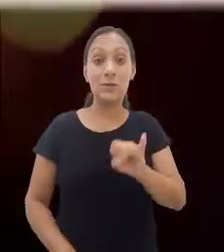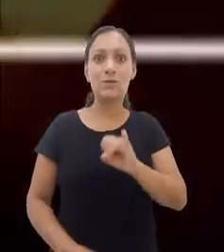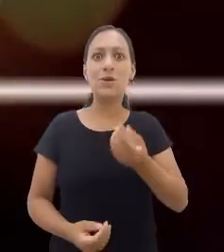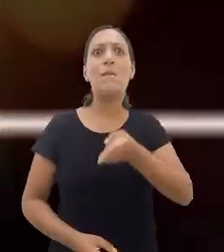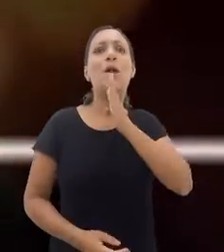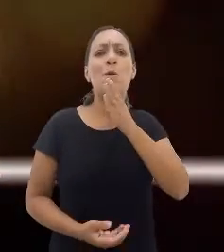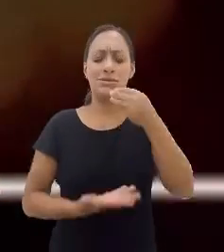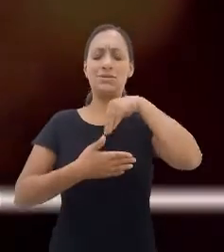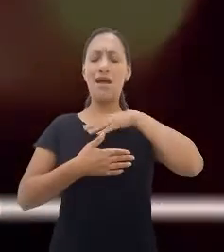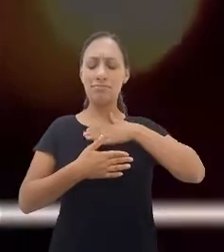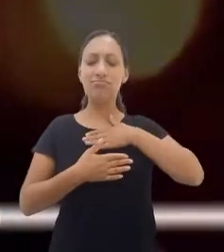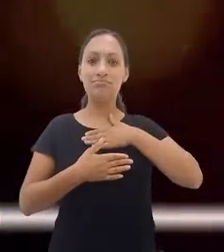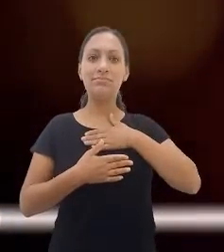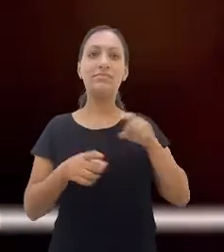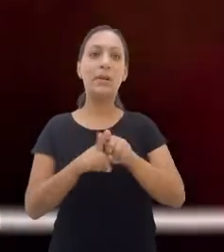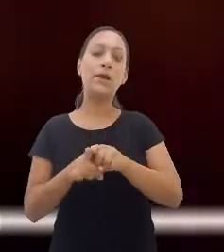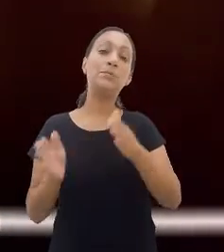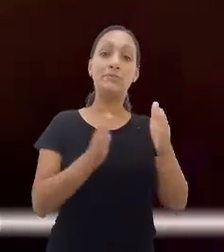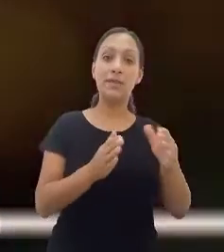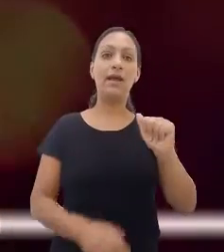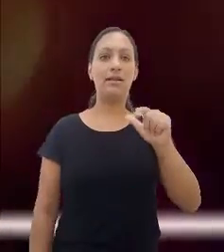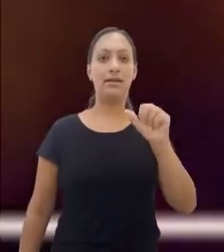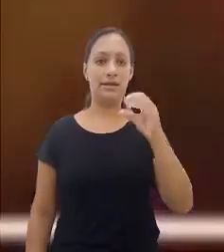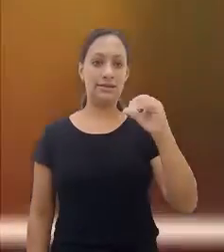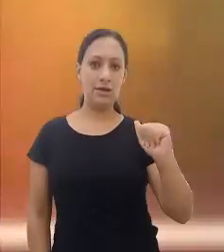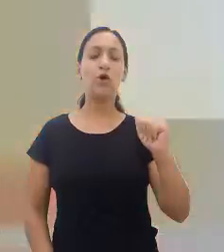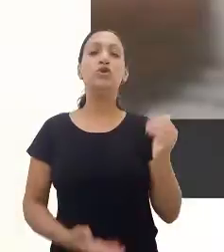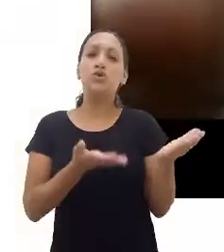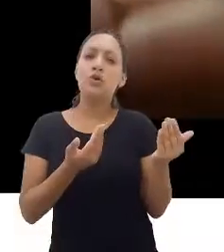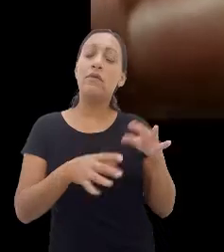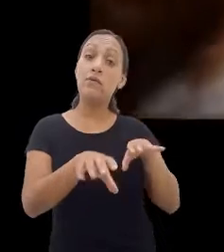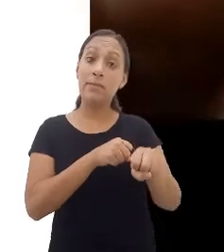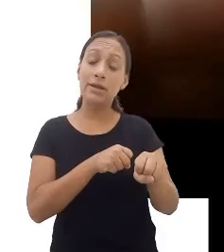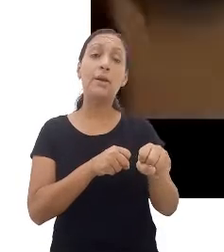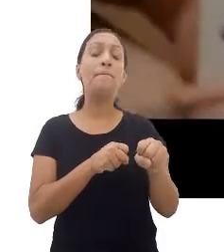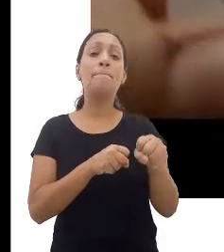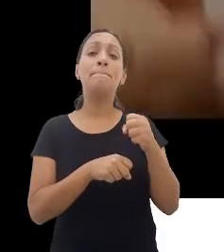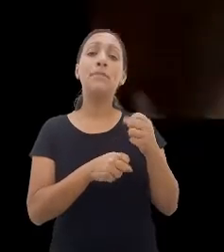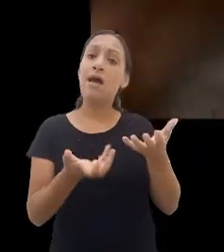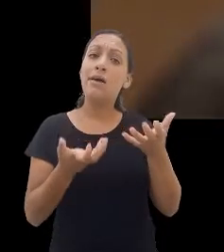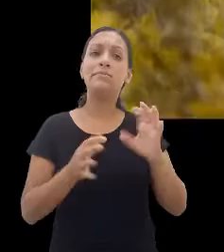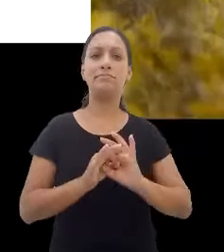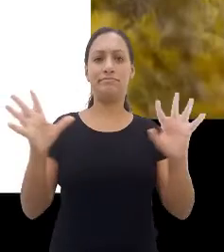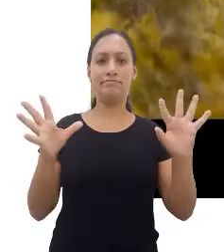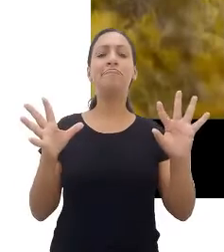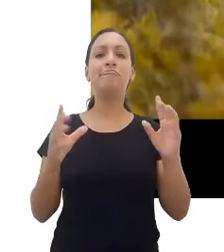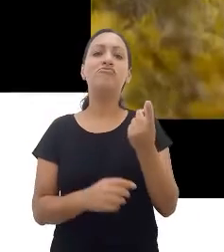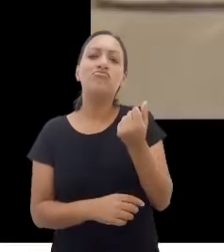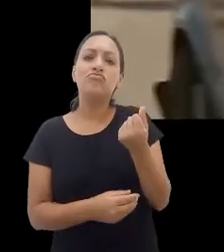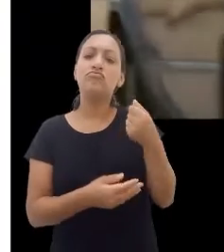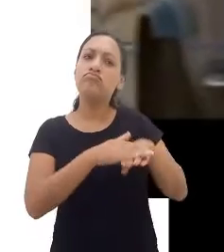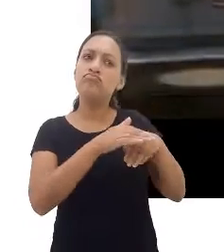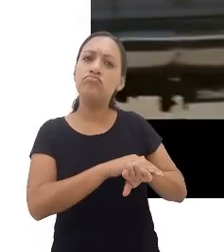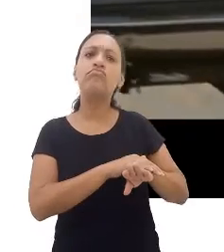Tendo como destino final o Alasca, Christopher McCandless, um jovem recém formado em busca da liberdade, decide doar todas suas economias e pertences